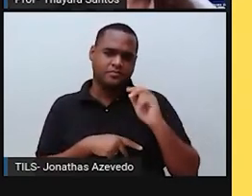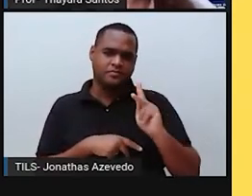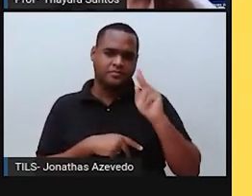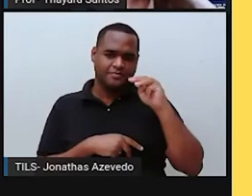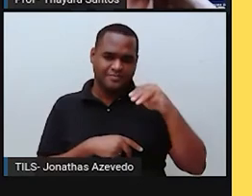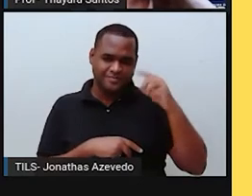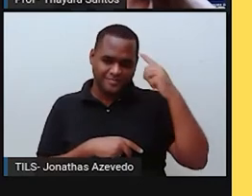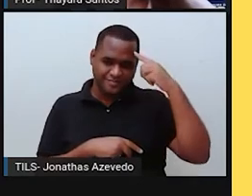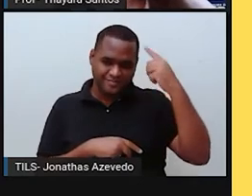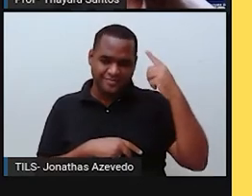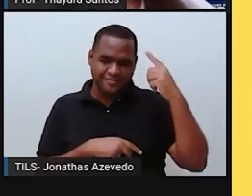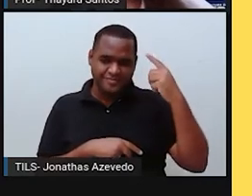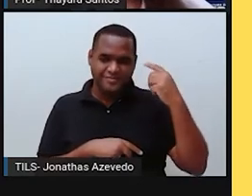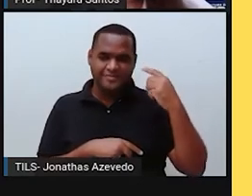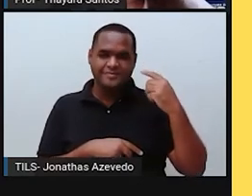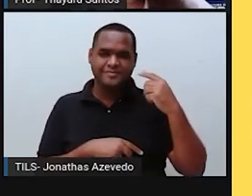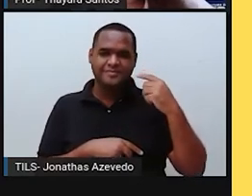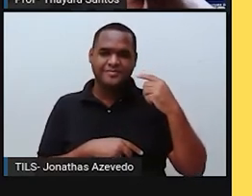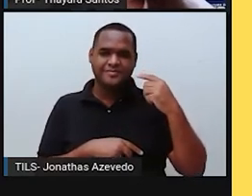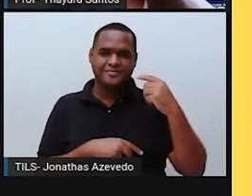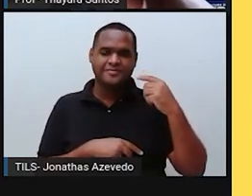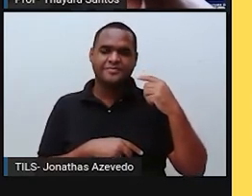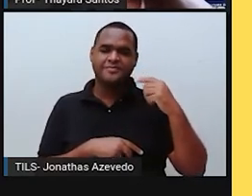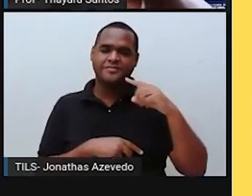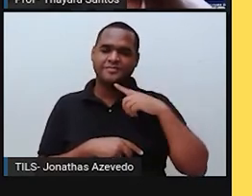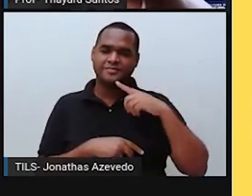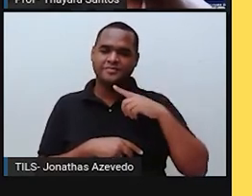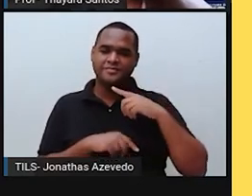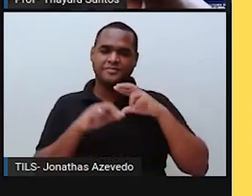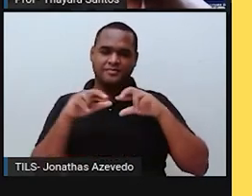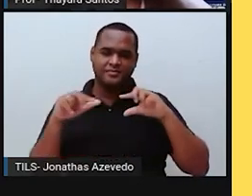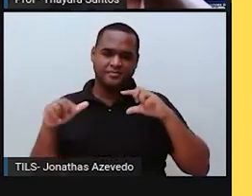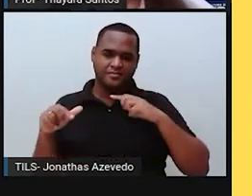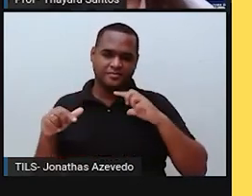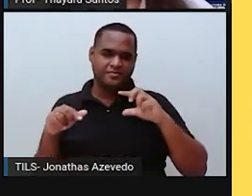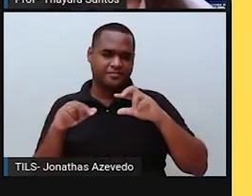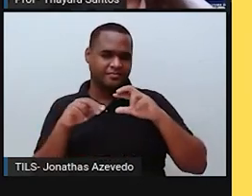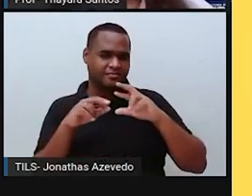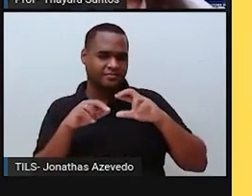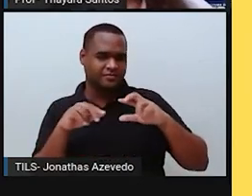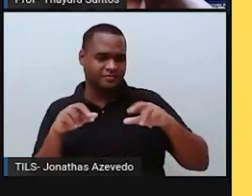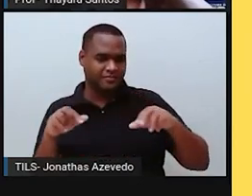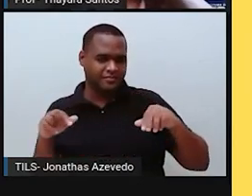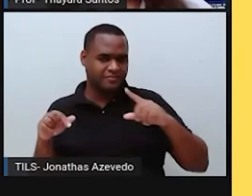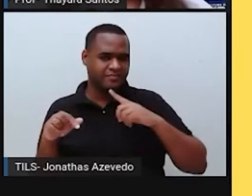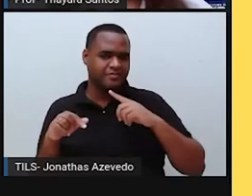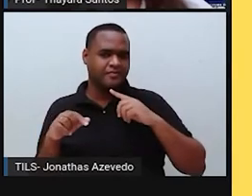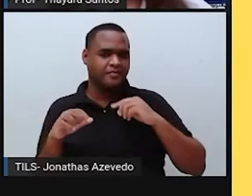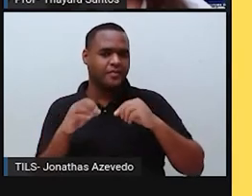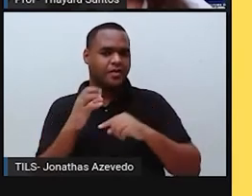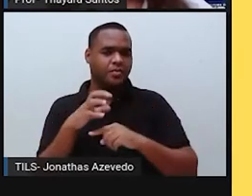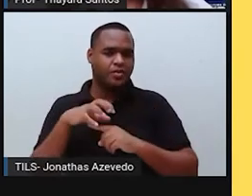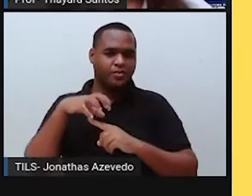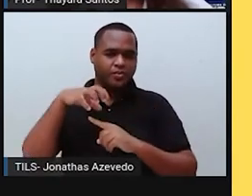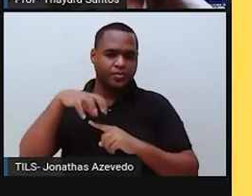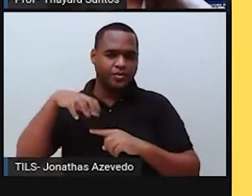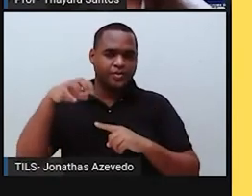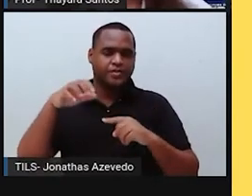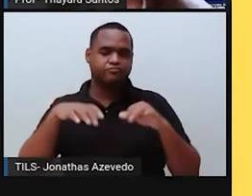do solo. Então, a troposfera é aquela camada onde vão os balões, os aviões comerciais,